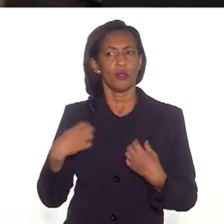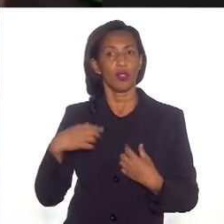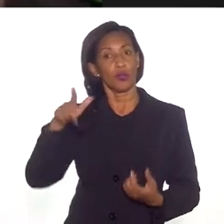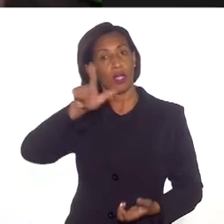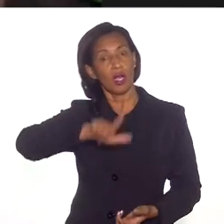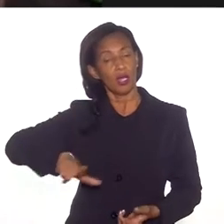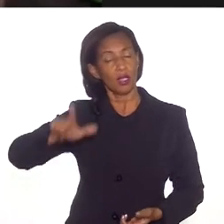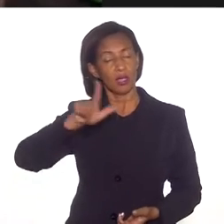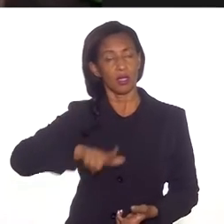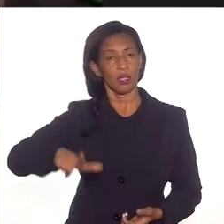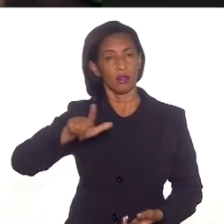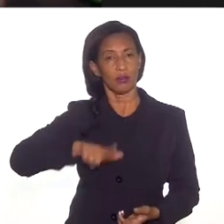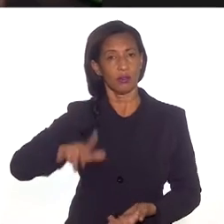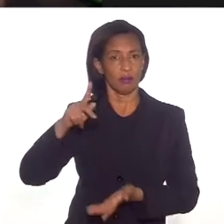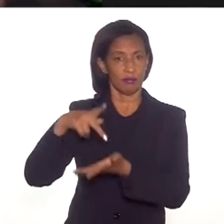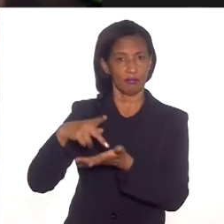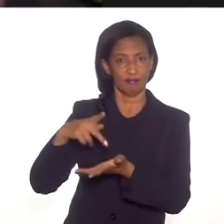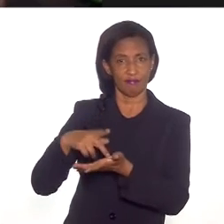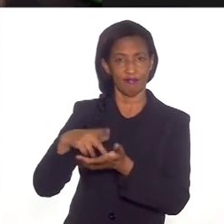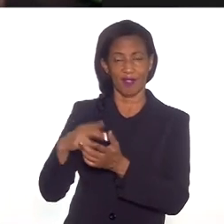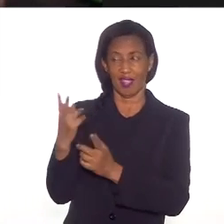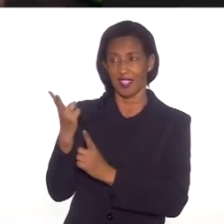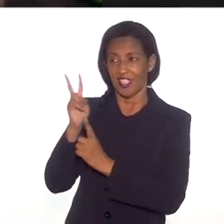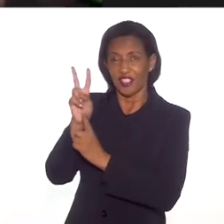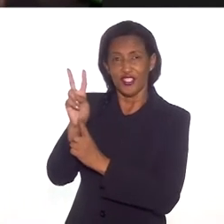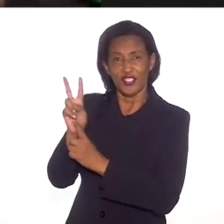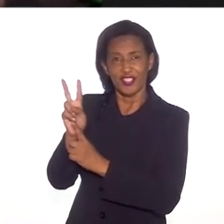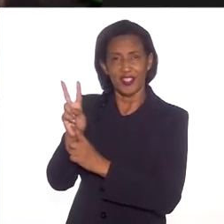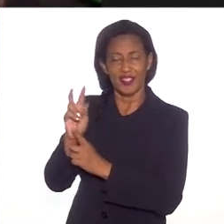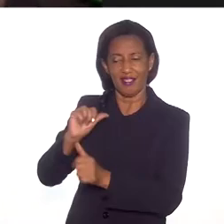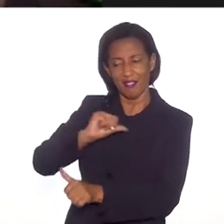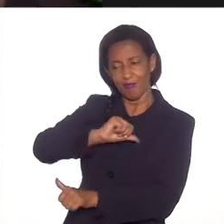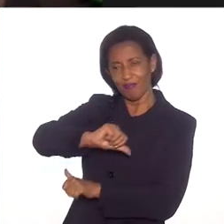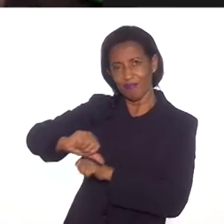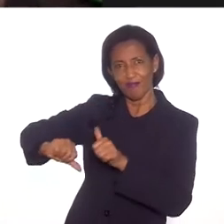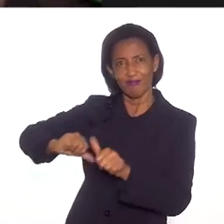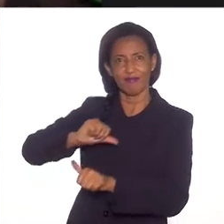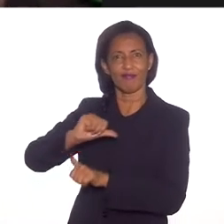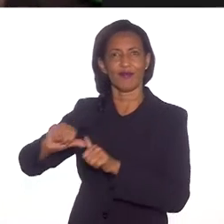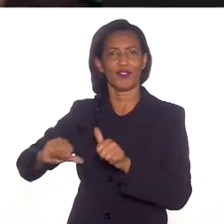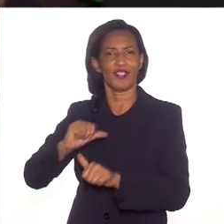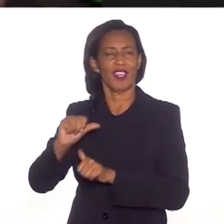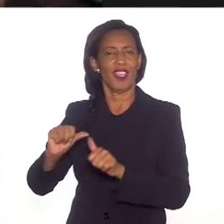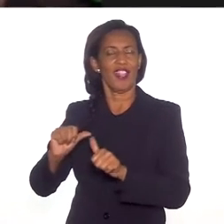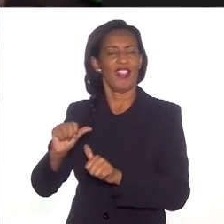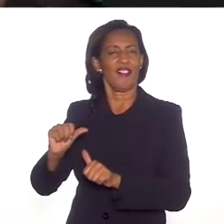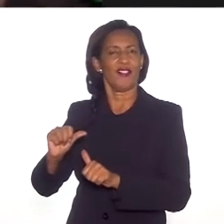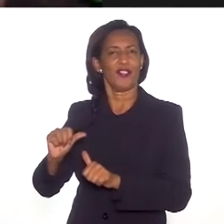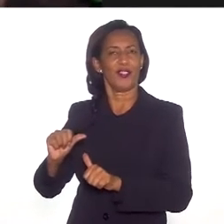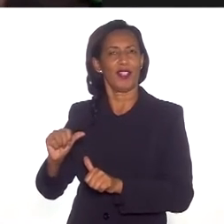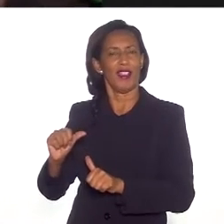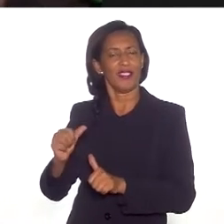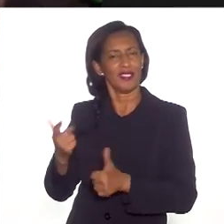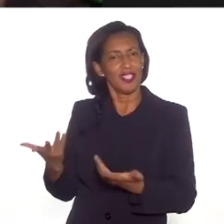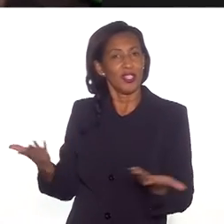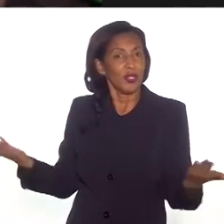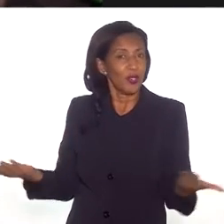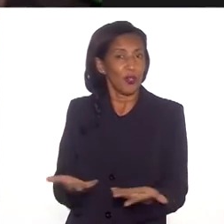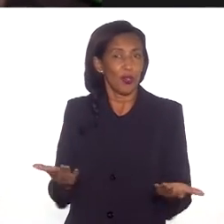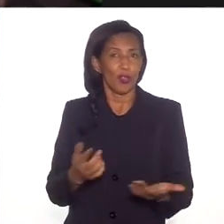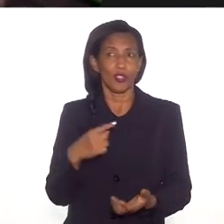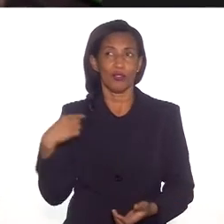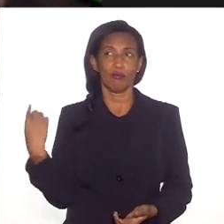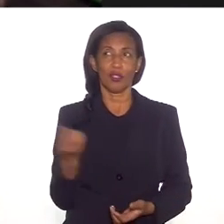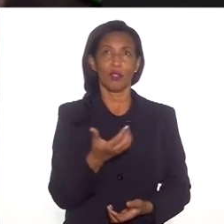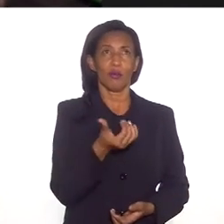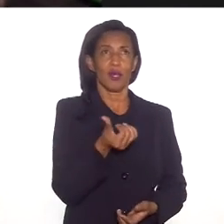com que a literatura, na verdade, a literatura indígena, ganhasse uma notoriedade muito grande. E